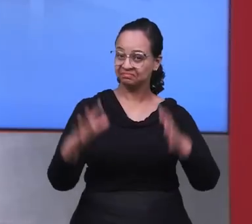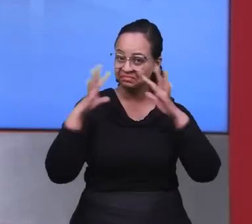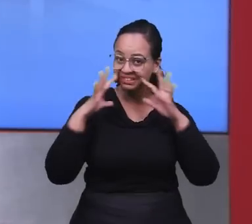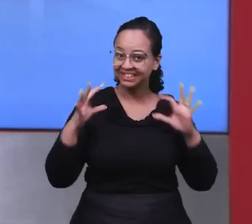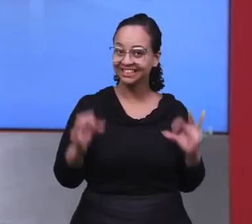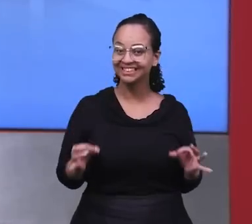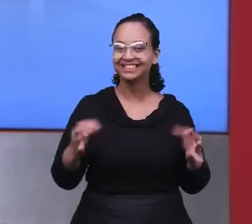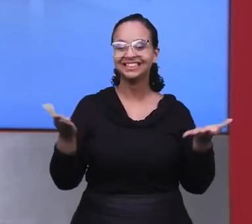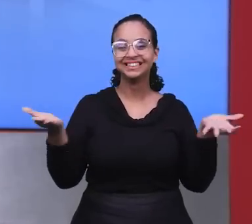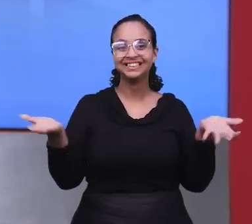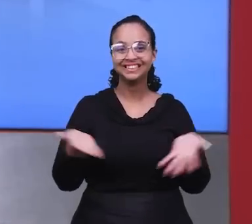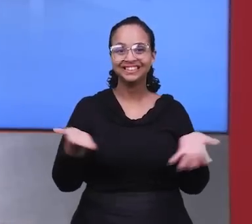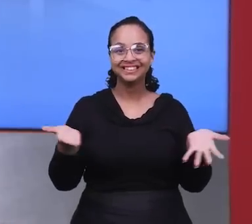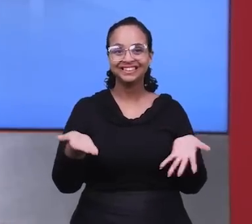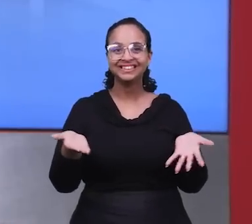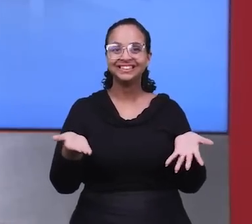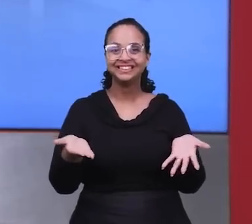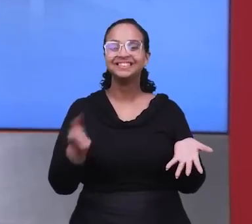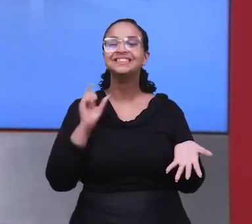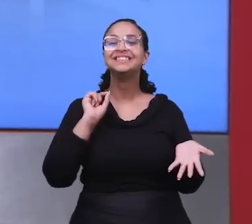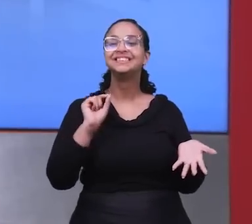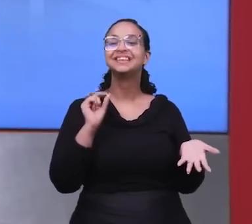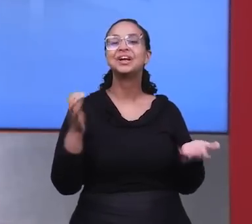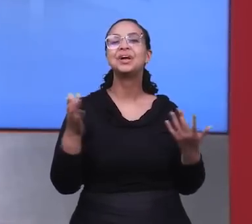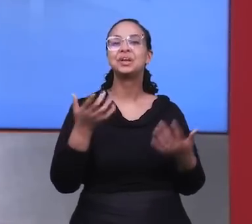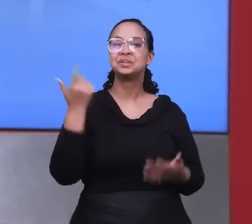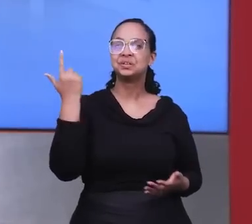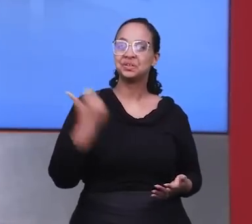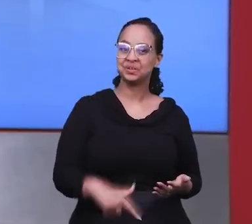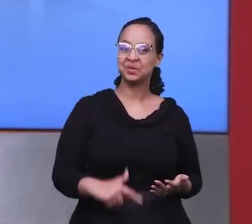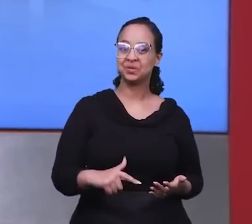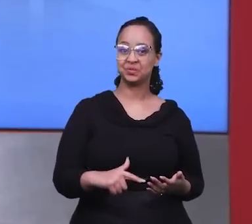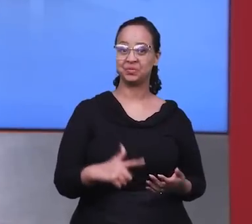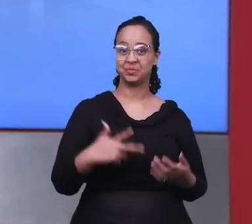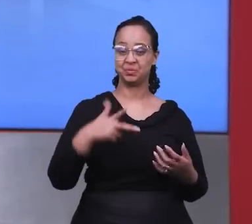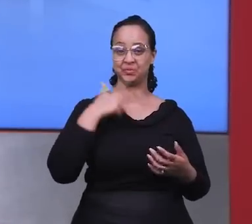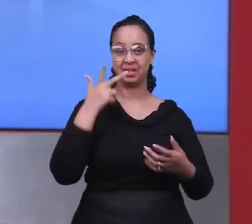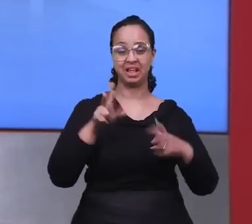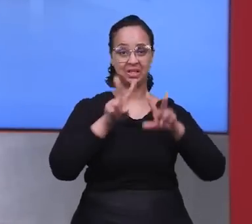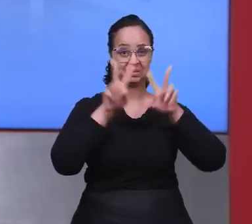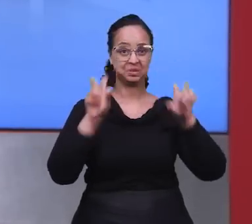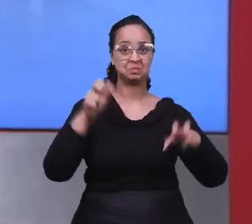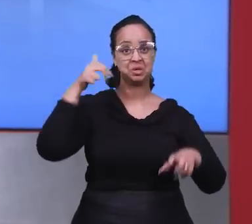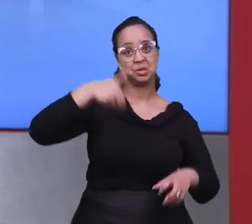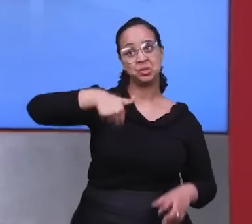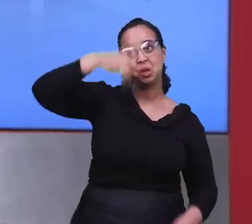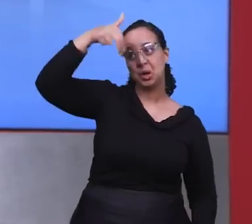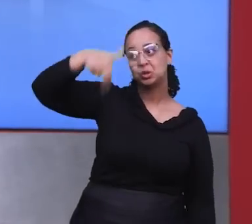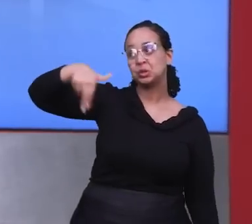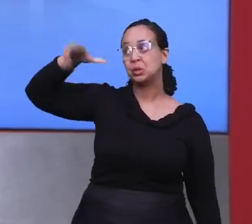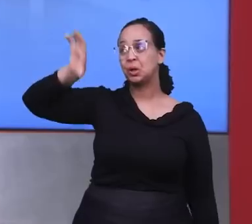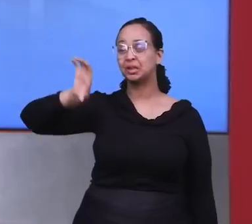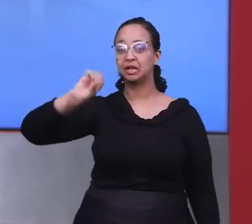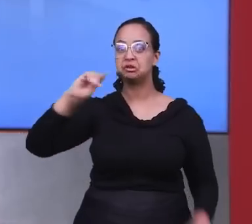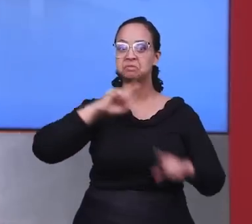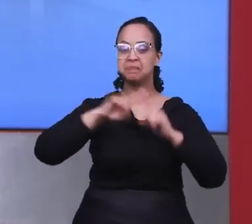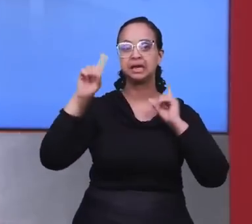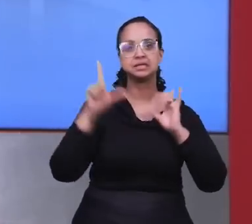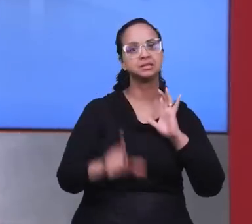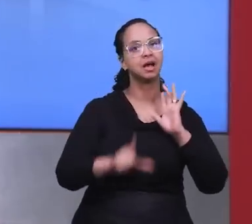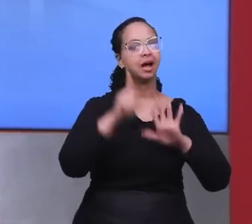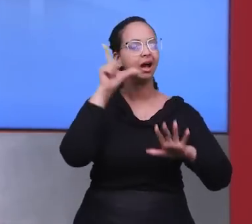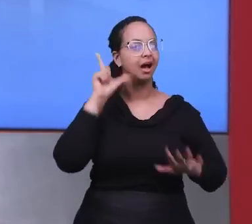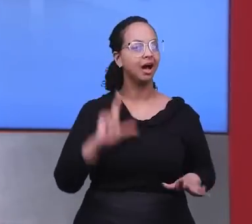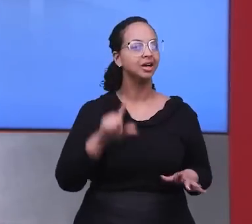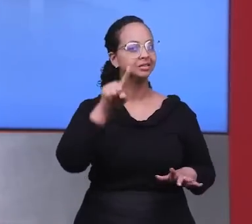Vem pra cá, vem pra cá, estamos chegando aqui para mais uma edição do Manai News, vamos falar sobre o norte, sobre o nordeste, mas